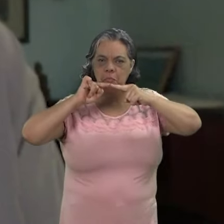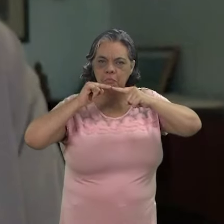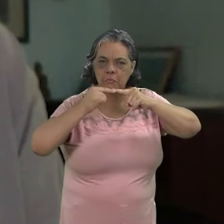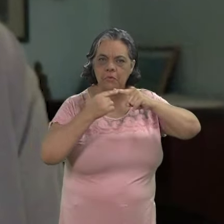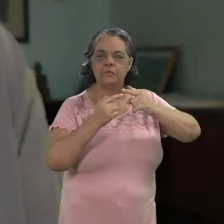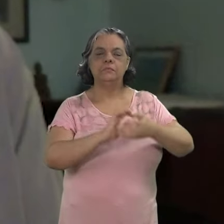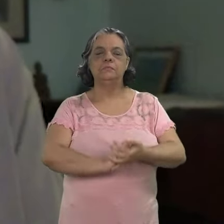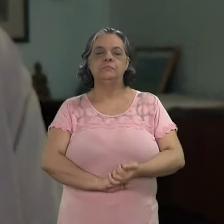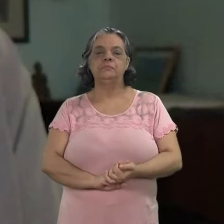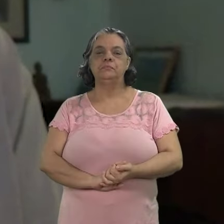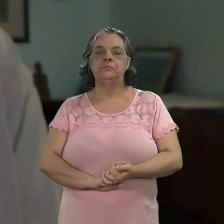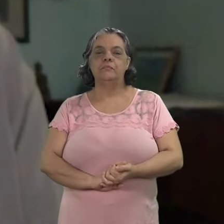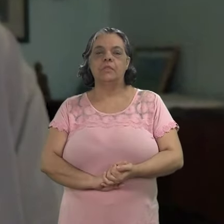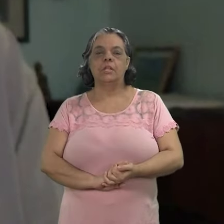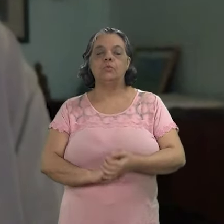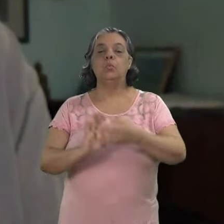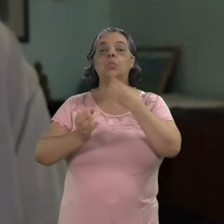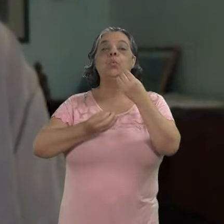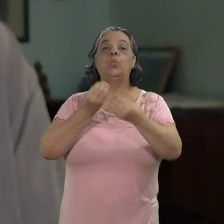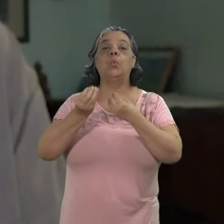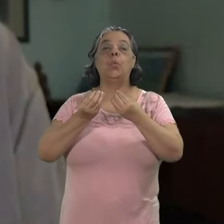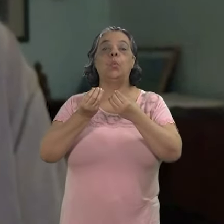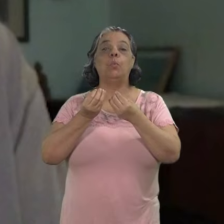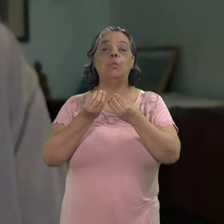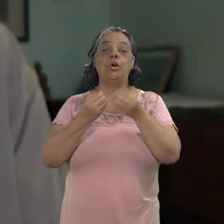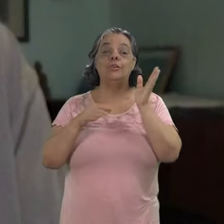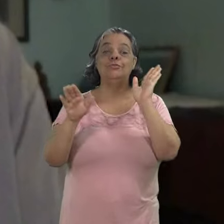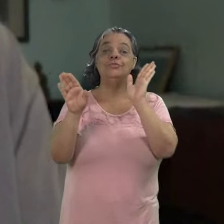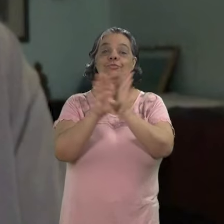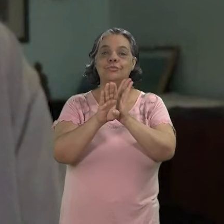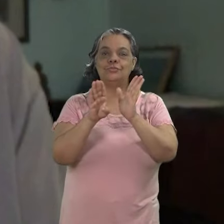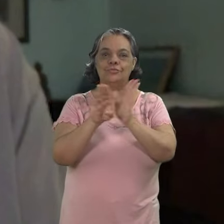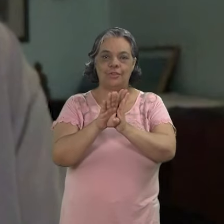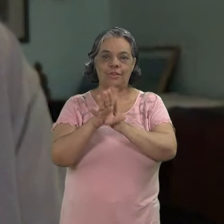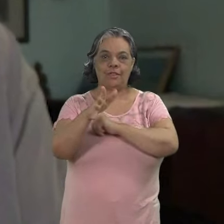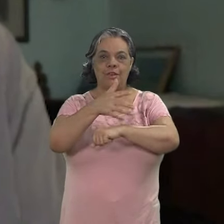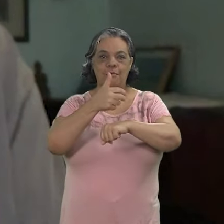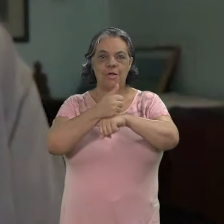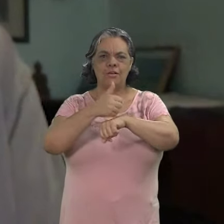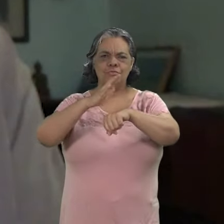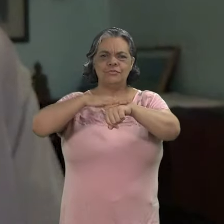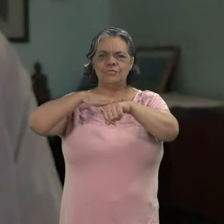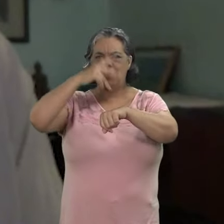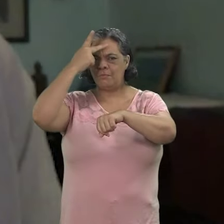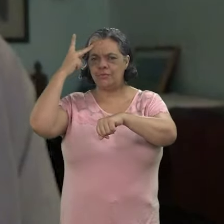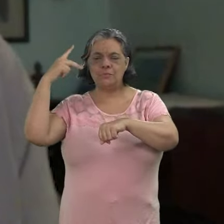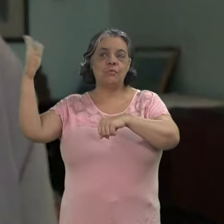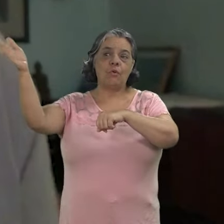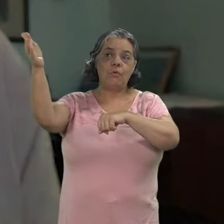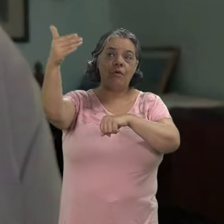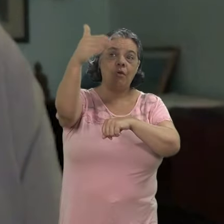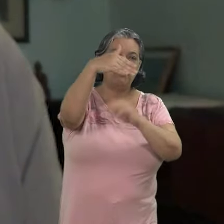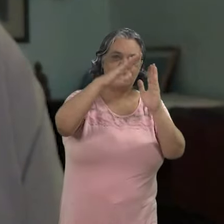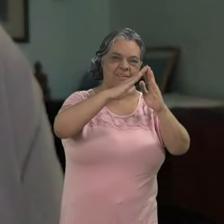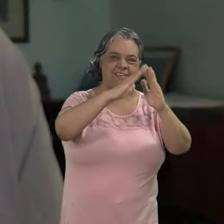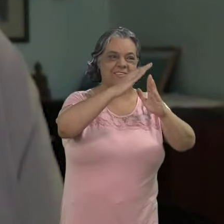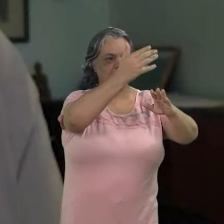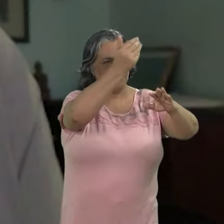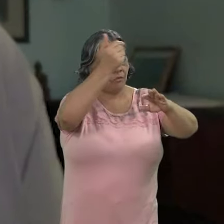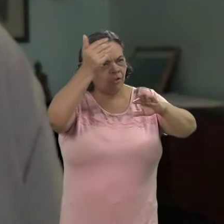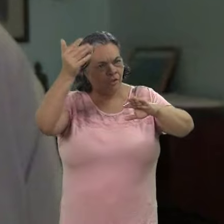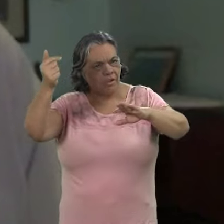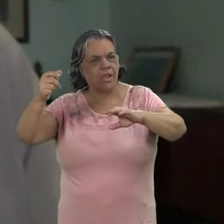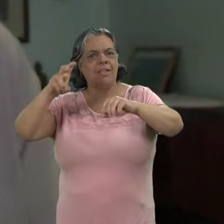bairro de uma maneira em que a gente chega na praça, chama as pessoas para saírem de casa,